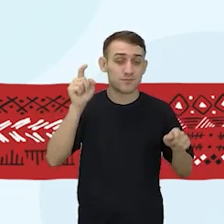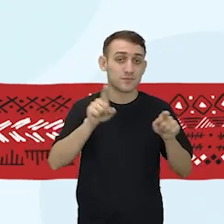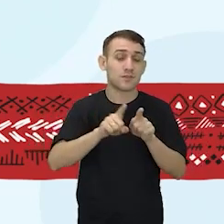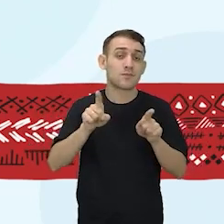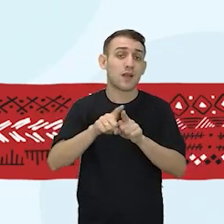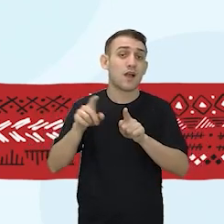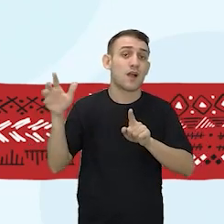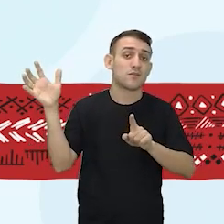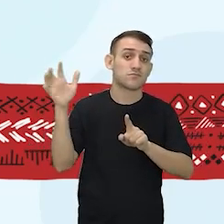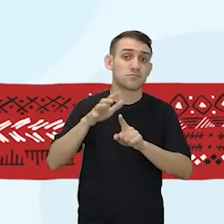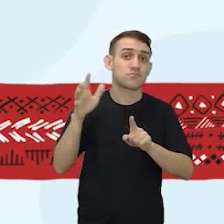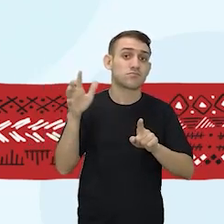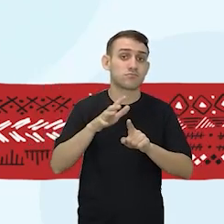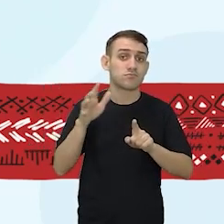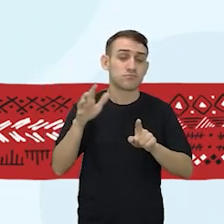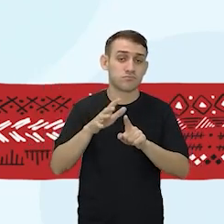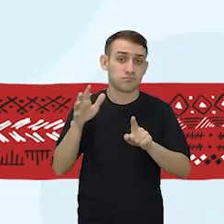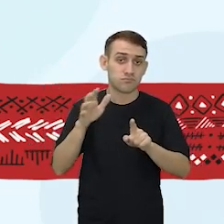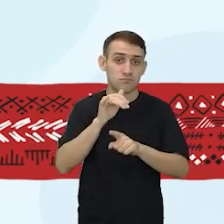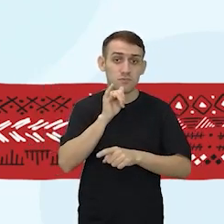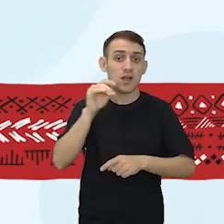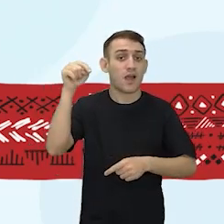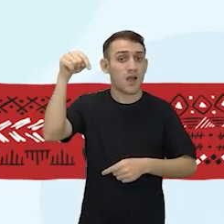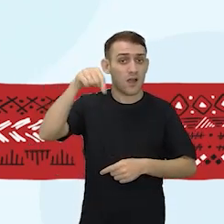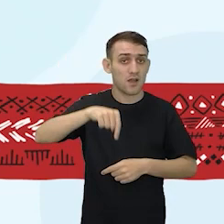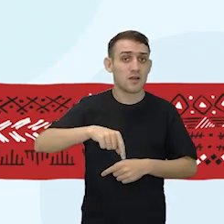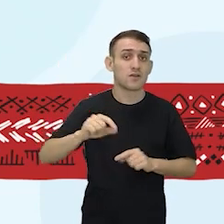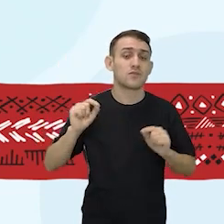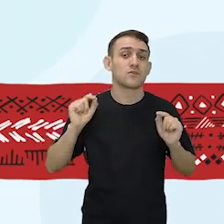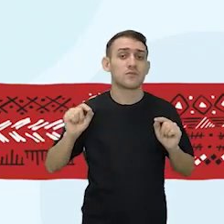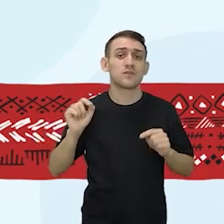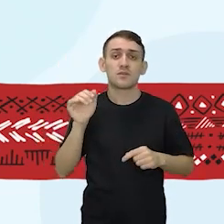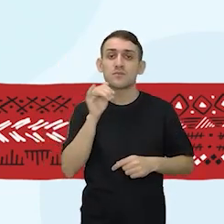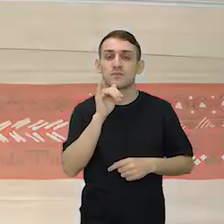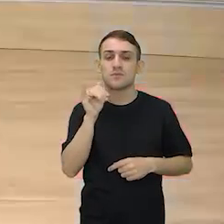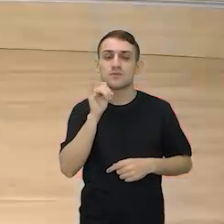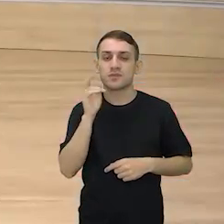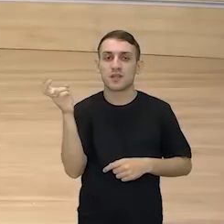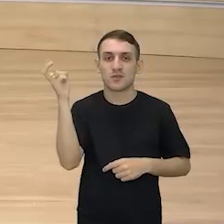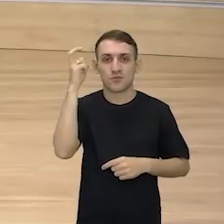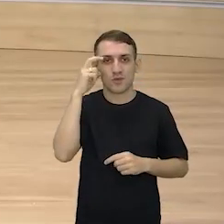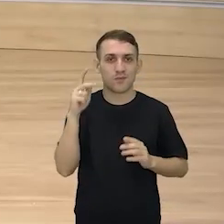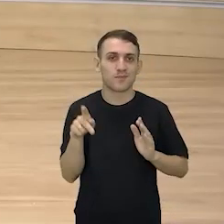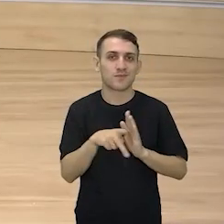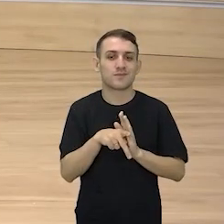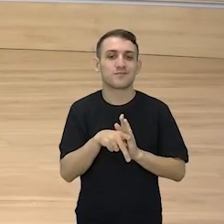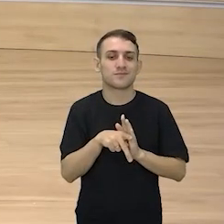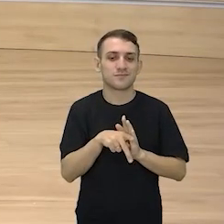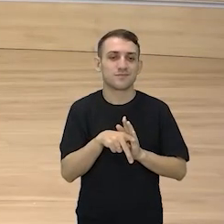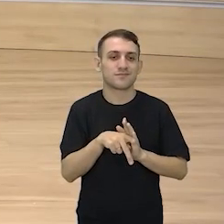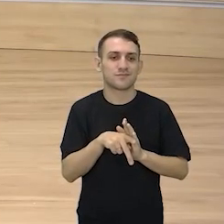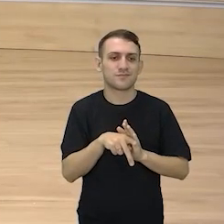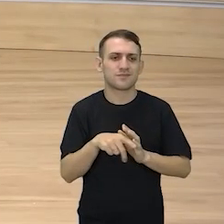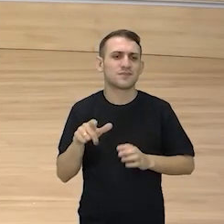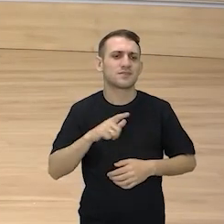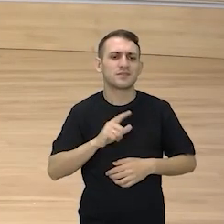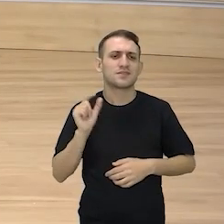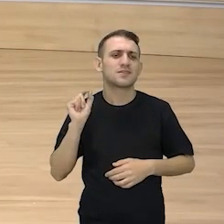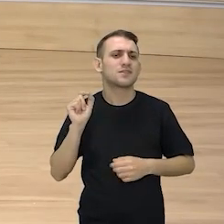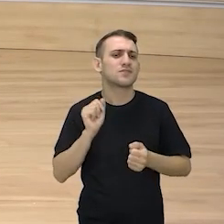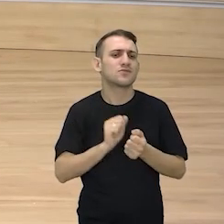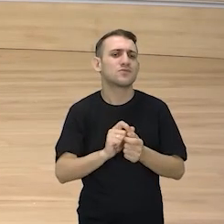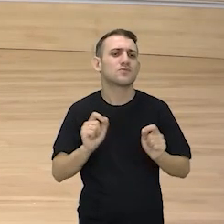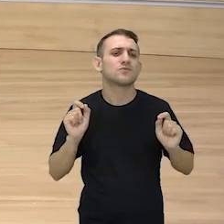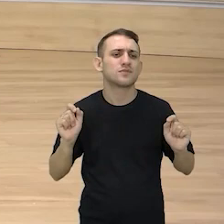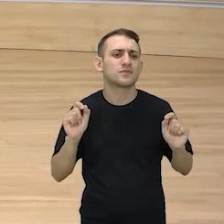influência dela aqui na nossa cultura, certo? Veio com quem? Veio